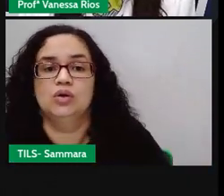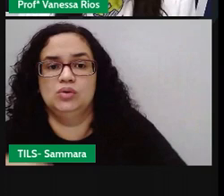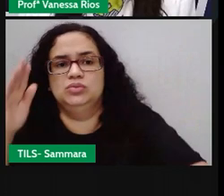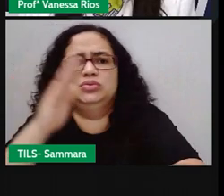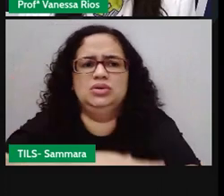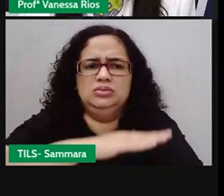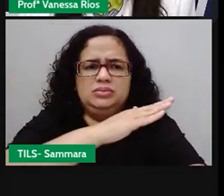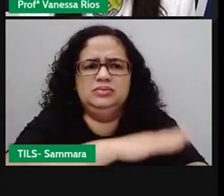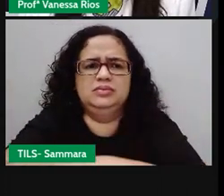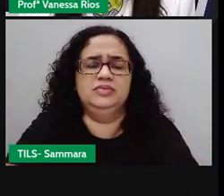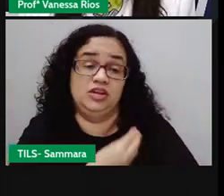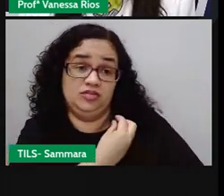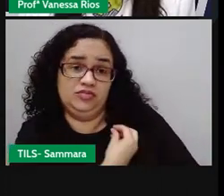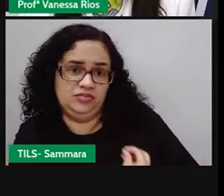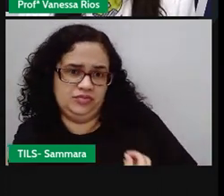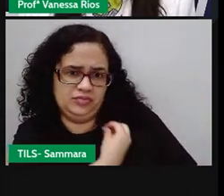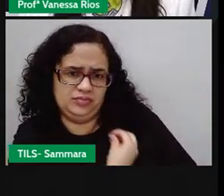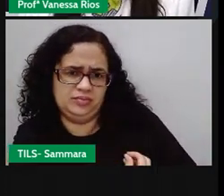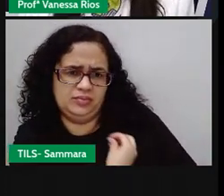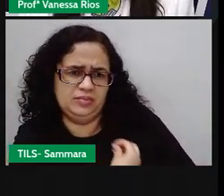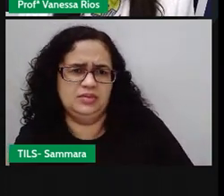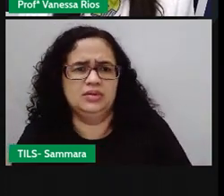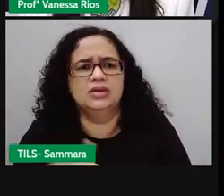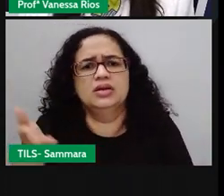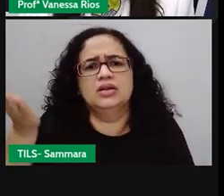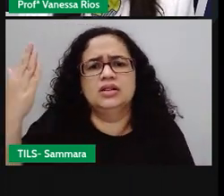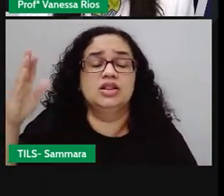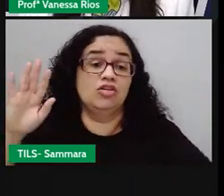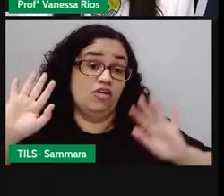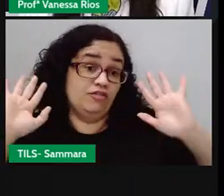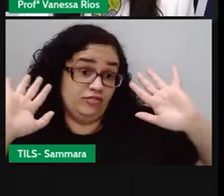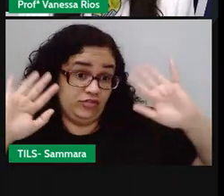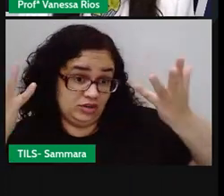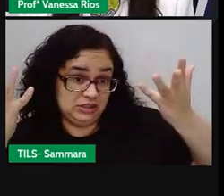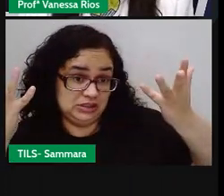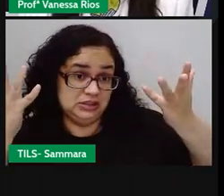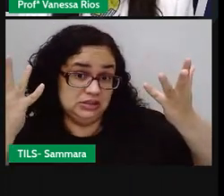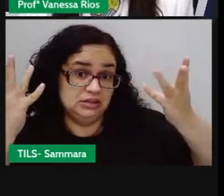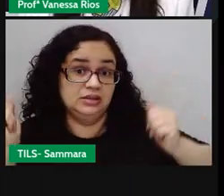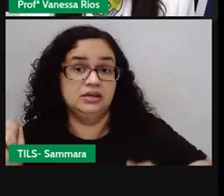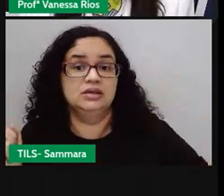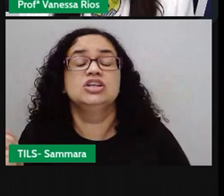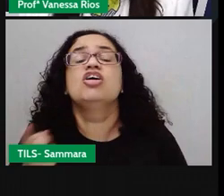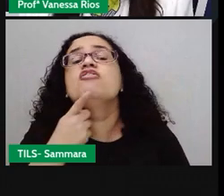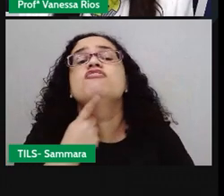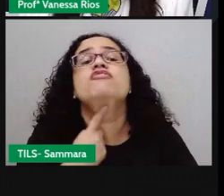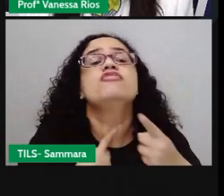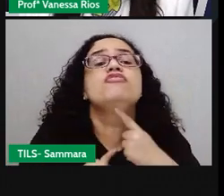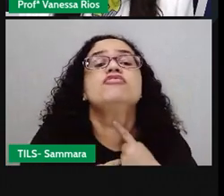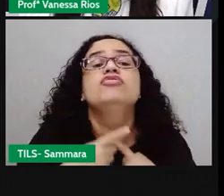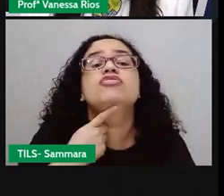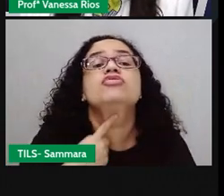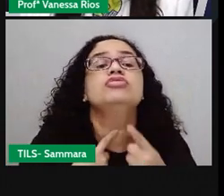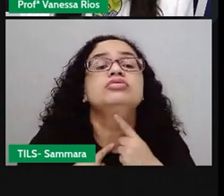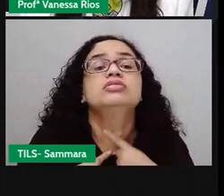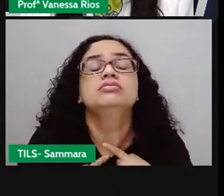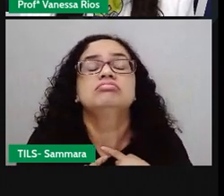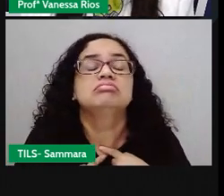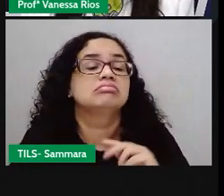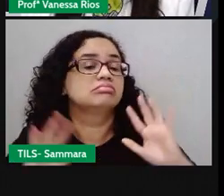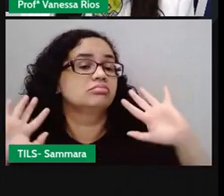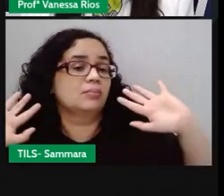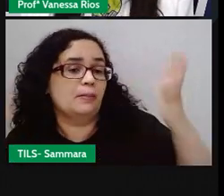malandro que vivia no brejo, lá no meio da floresta, ficou com muita vontade de participar do